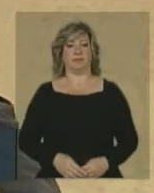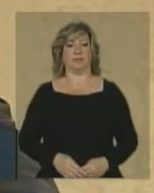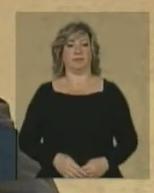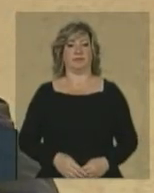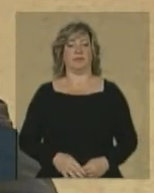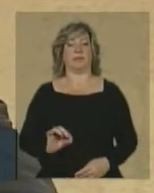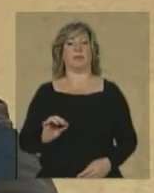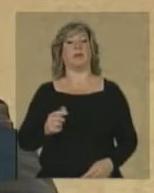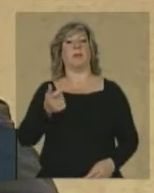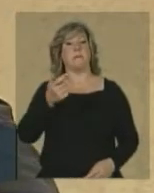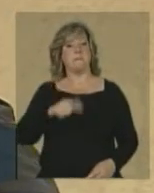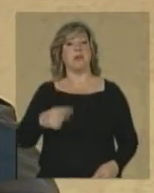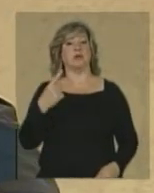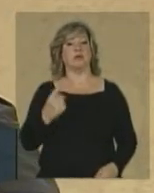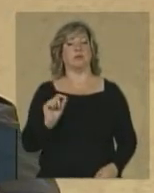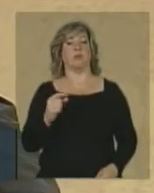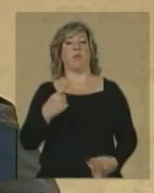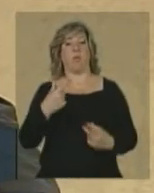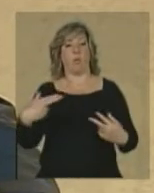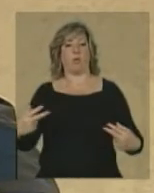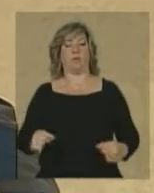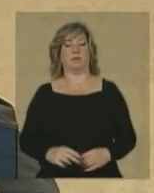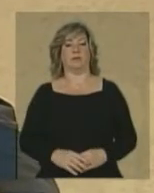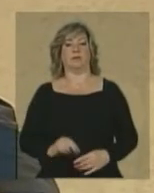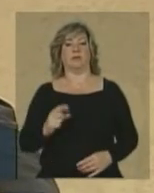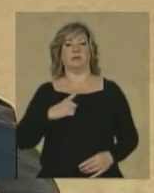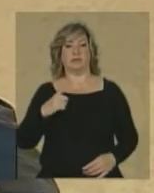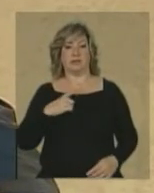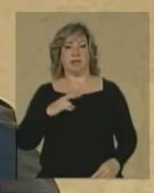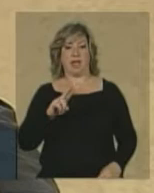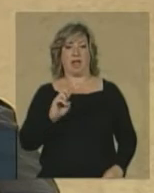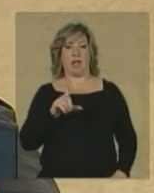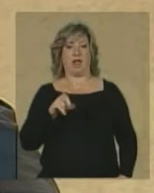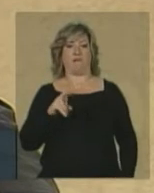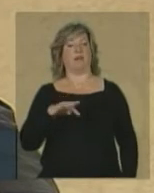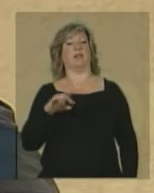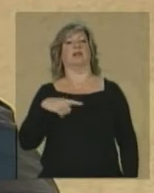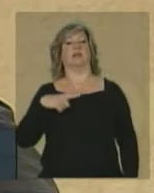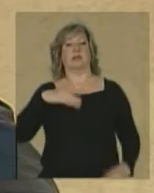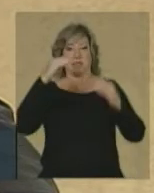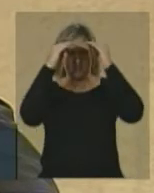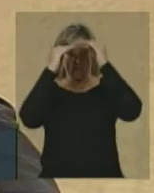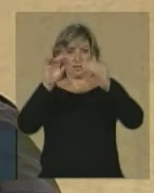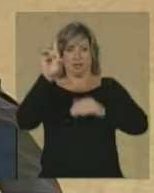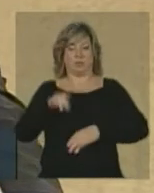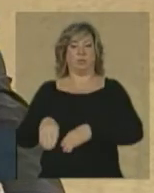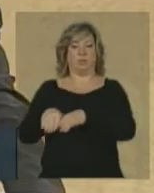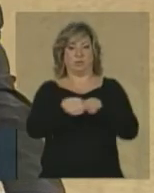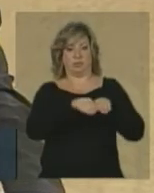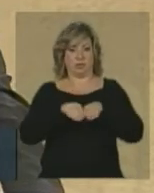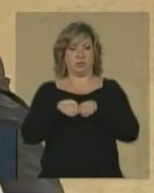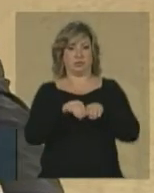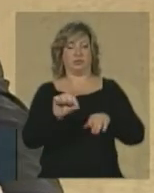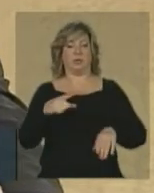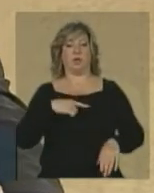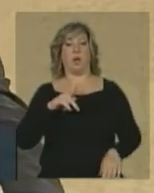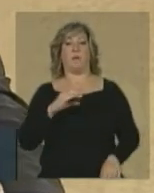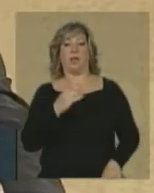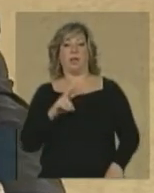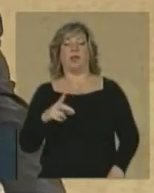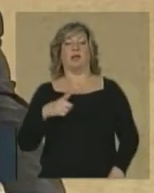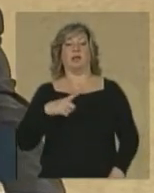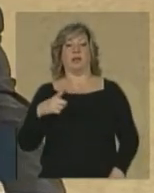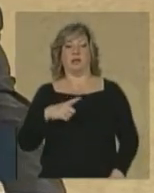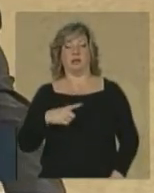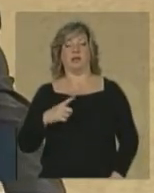Mais uma ocorrência relevante de respeito à democracia foi protagonizada pelo Poder Legislativo e